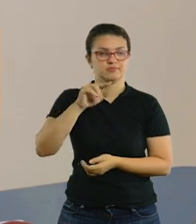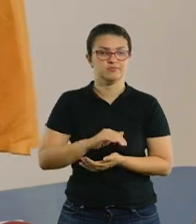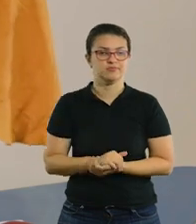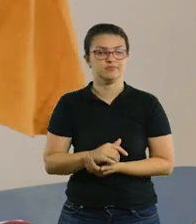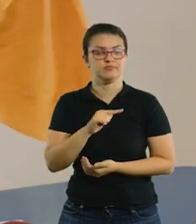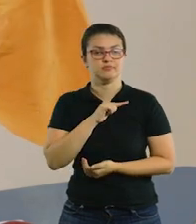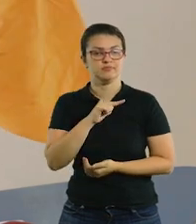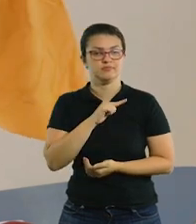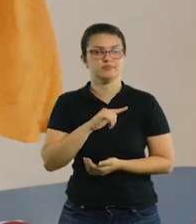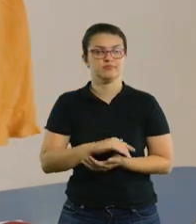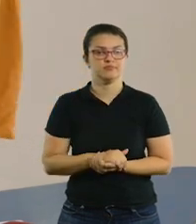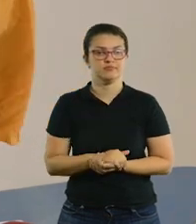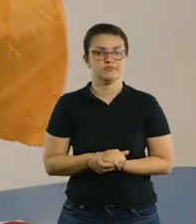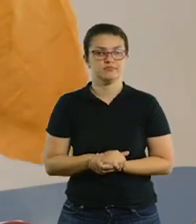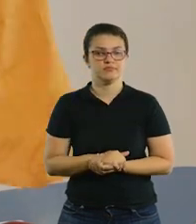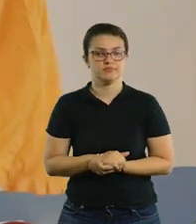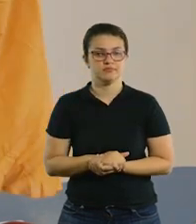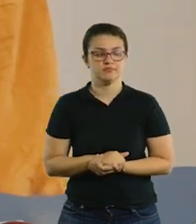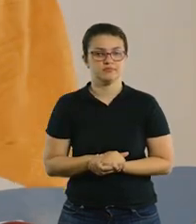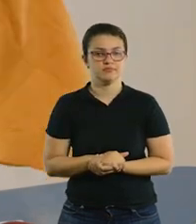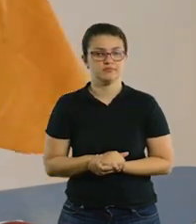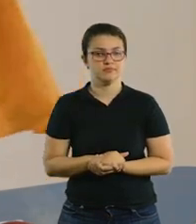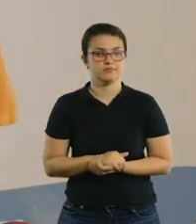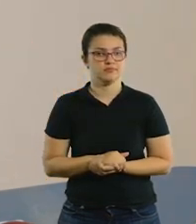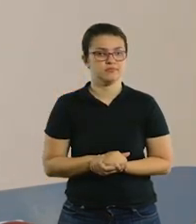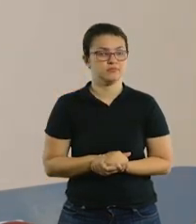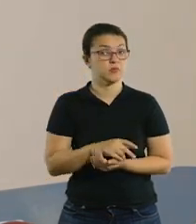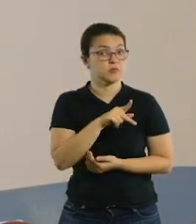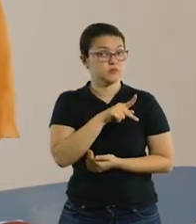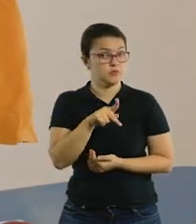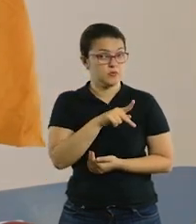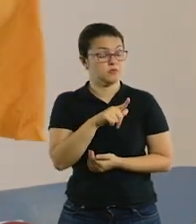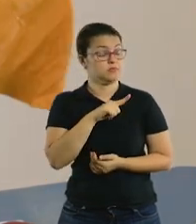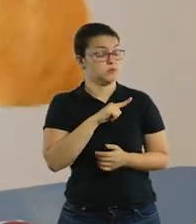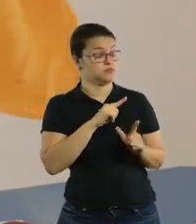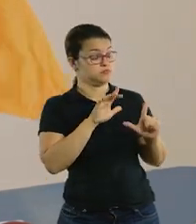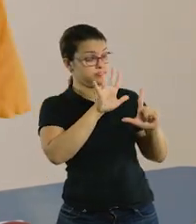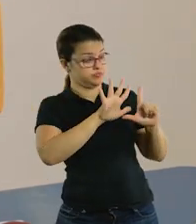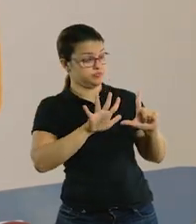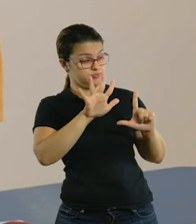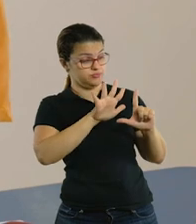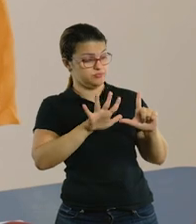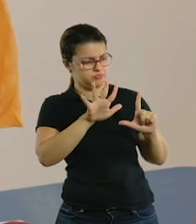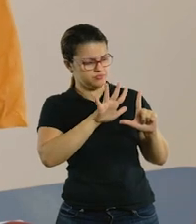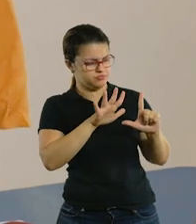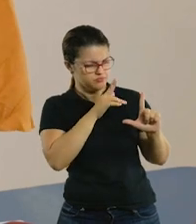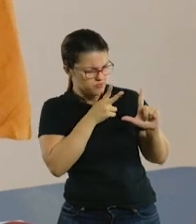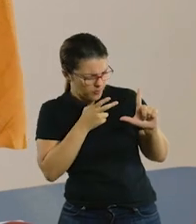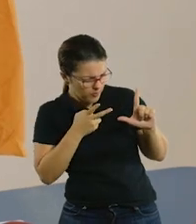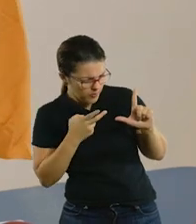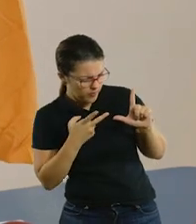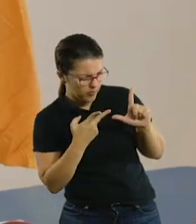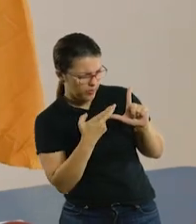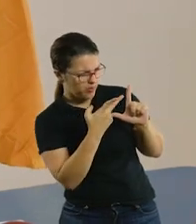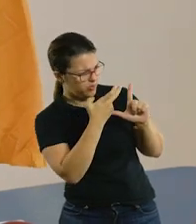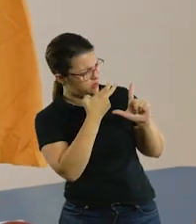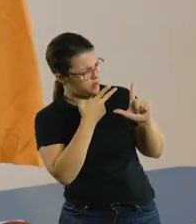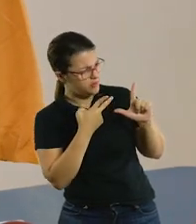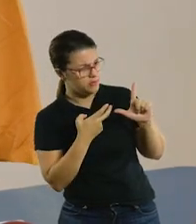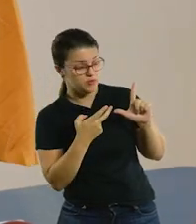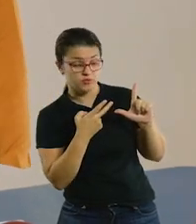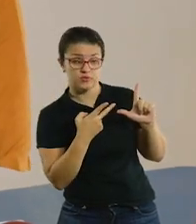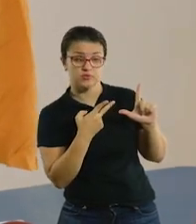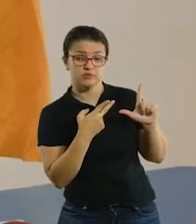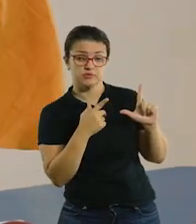História. Para a história, a gente tem nas instruções do professor uma imagem. É bem legal você explorar essa